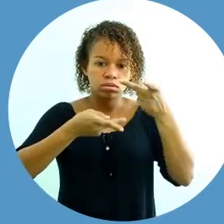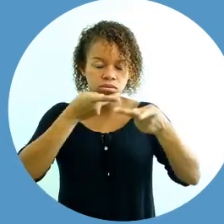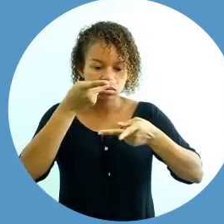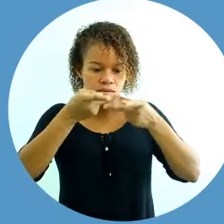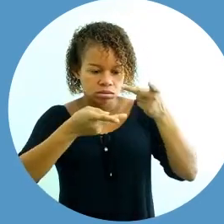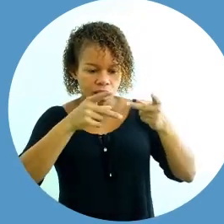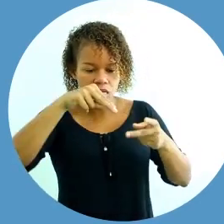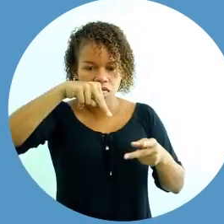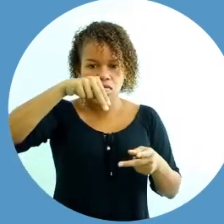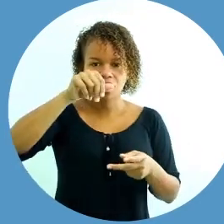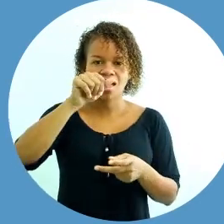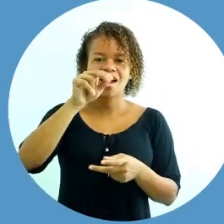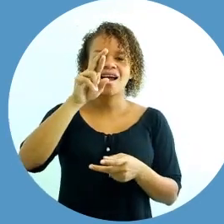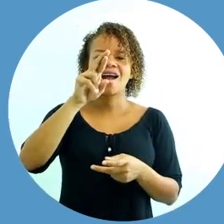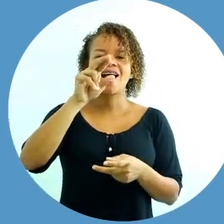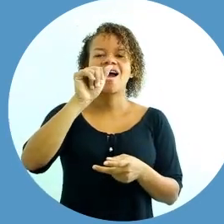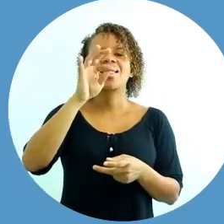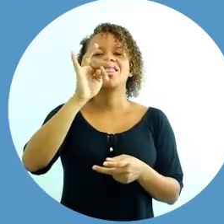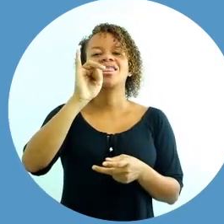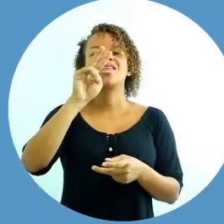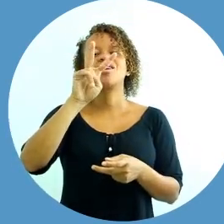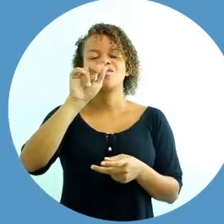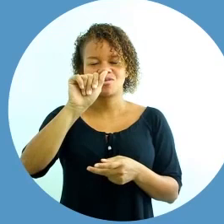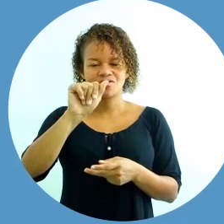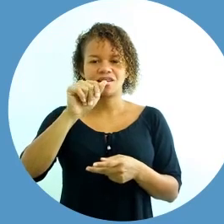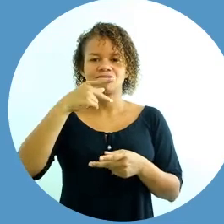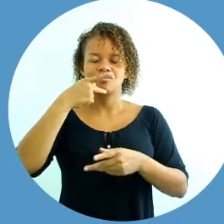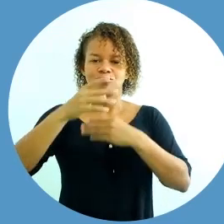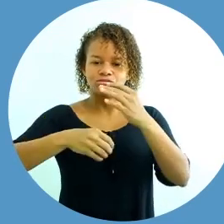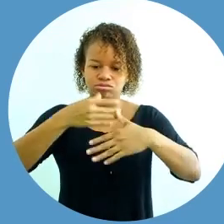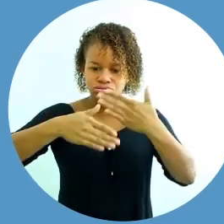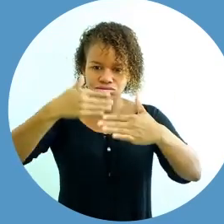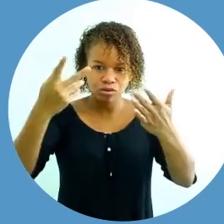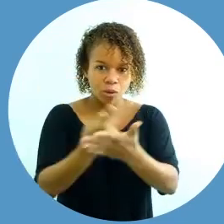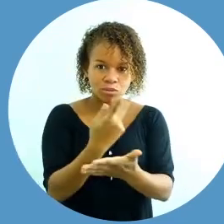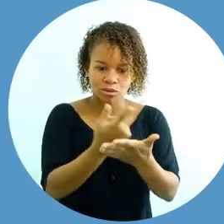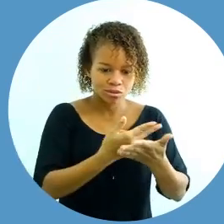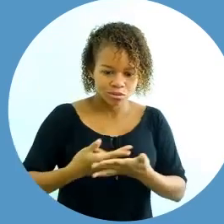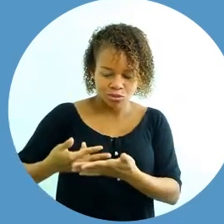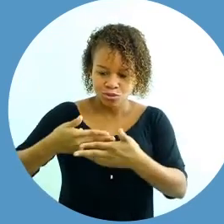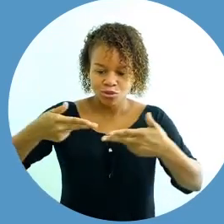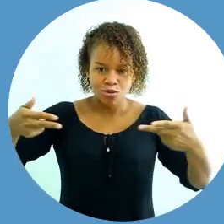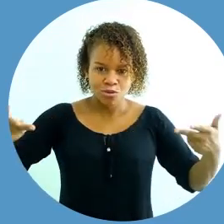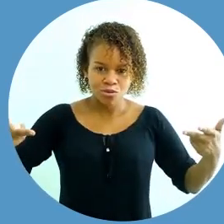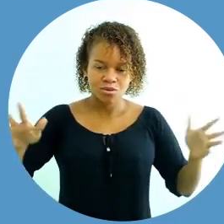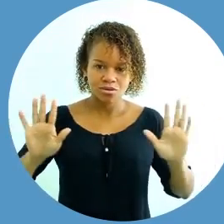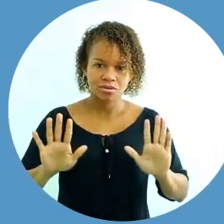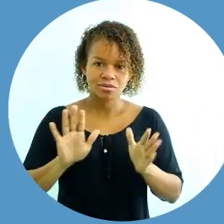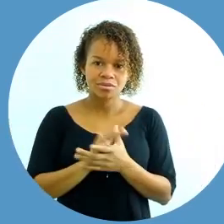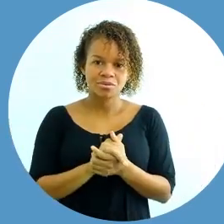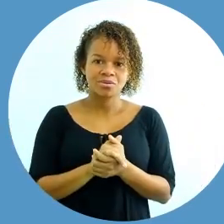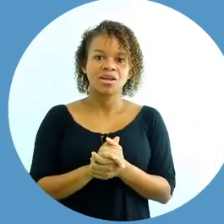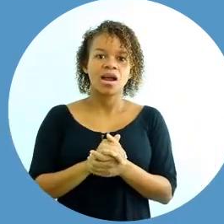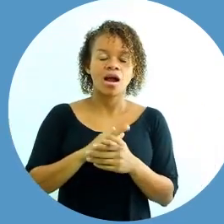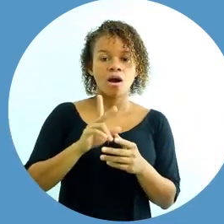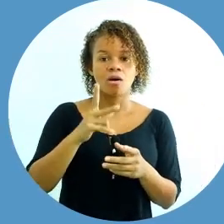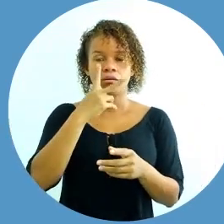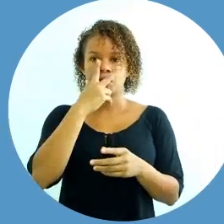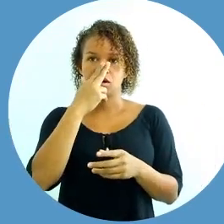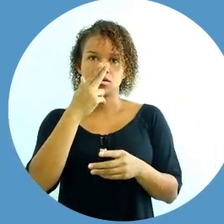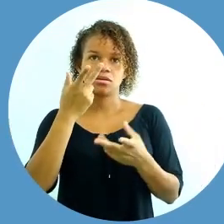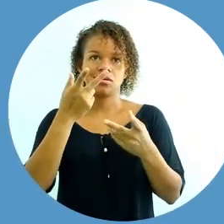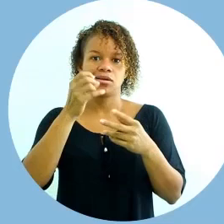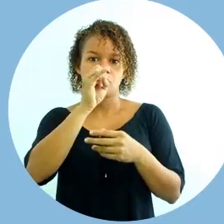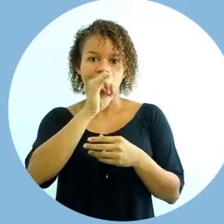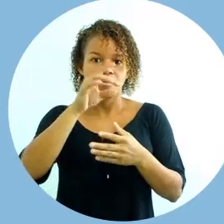série de acontecimentos mais ou menos encadeados, reais ou imaginários, por meio de palavras ou de imagens.